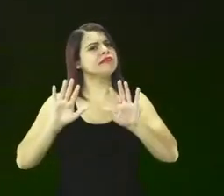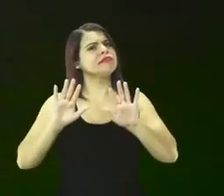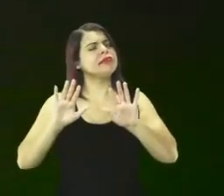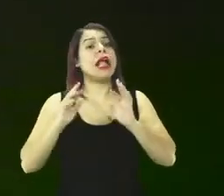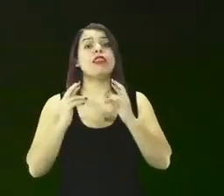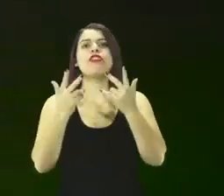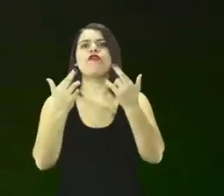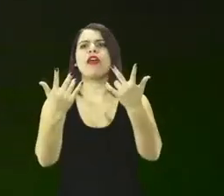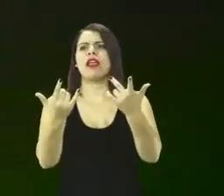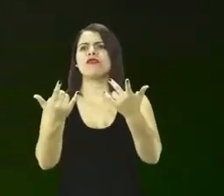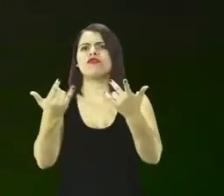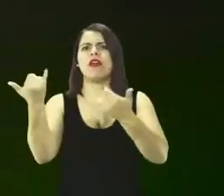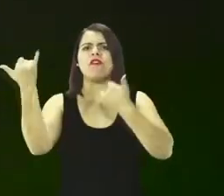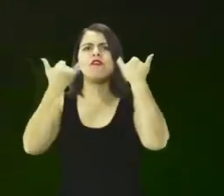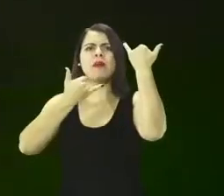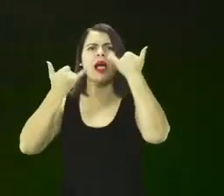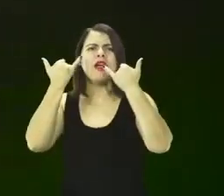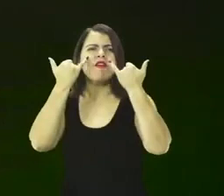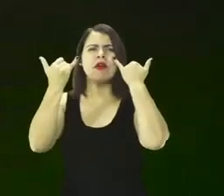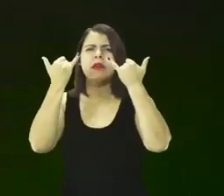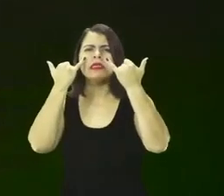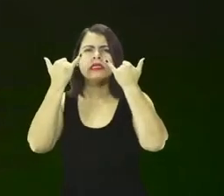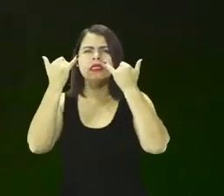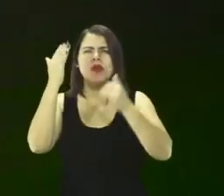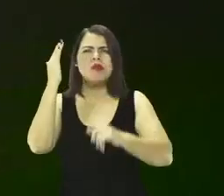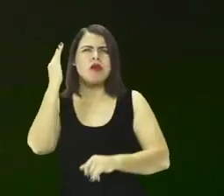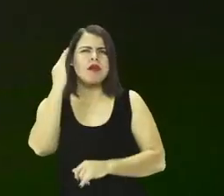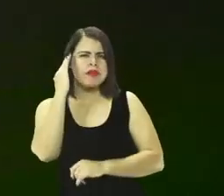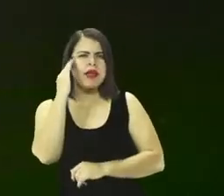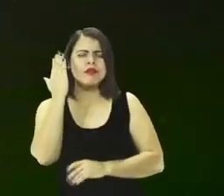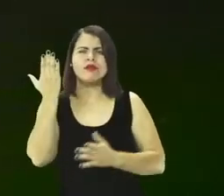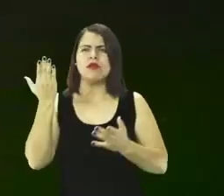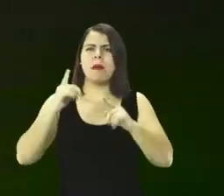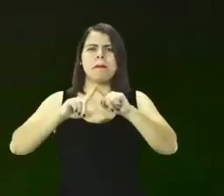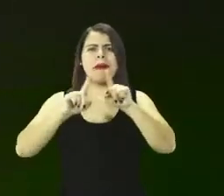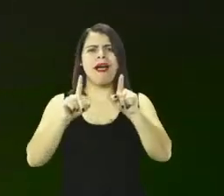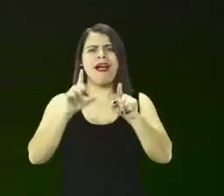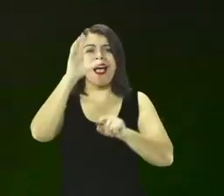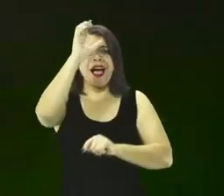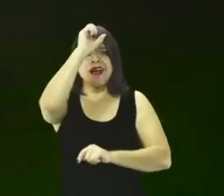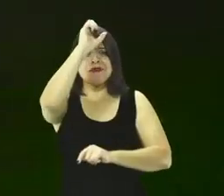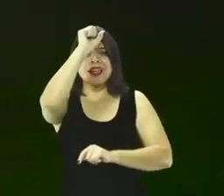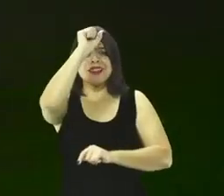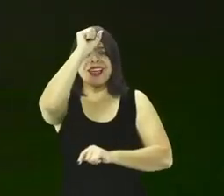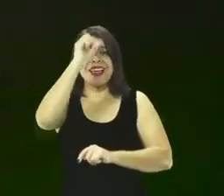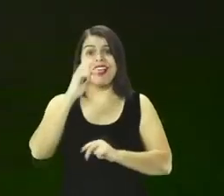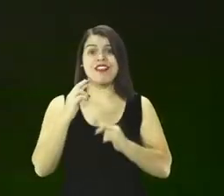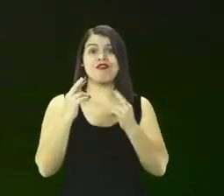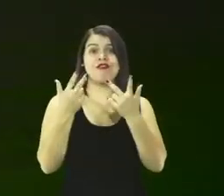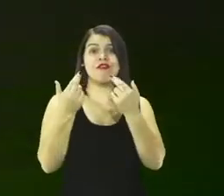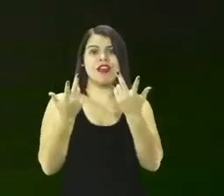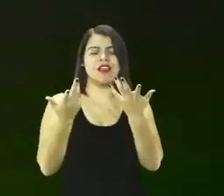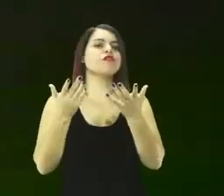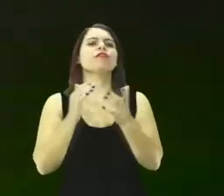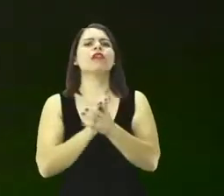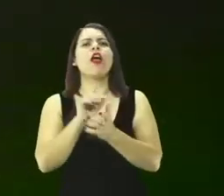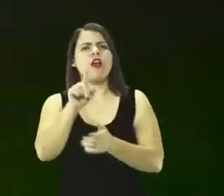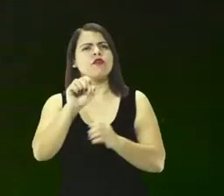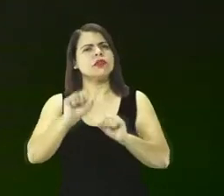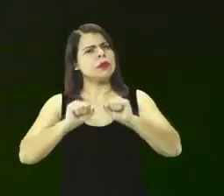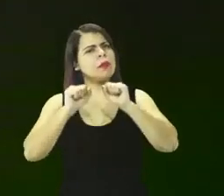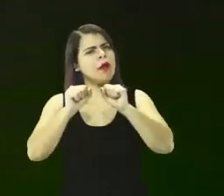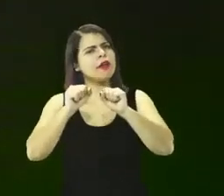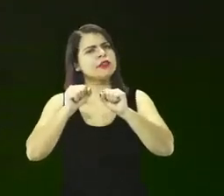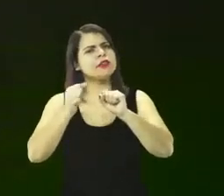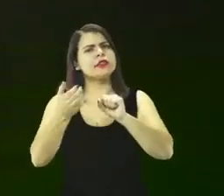domingo passado, depois se você quiser assistir, você vai na série de vídeos aí do YouTube, da Comunidade da Graça em Guarulhos, veja a pregação da semana passada.